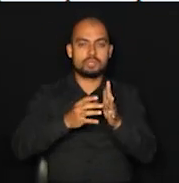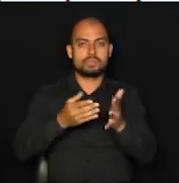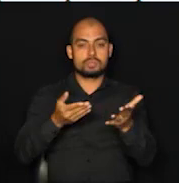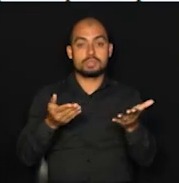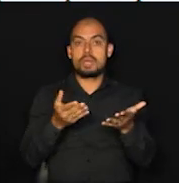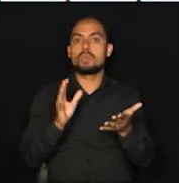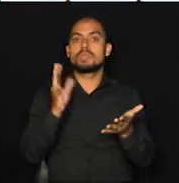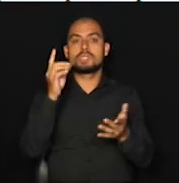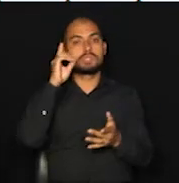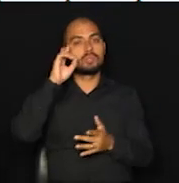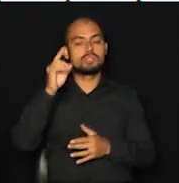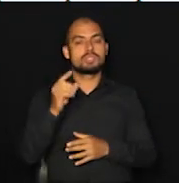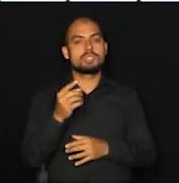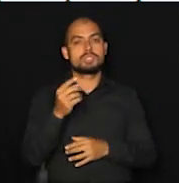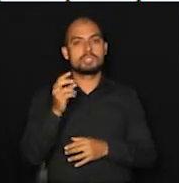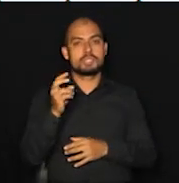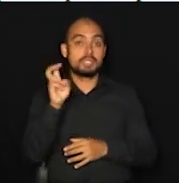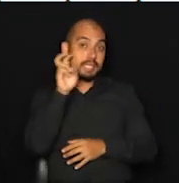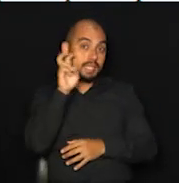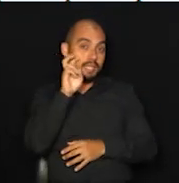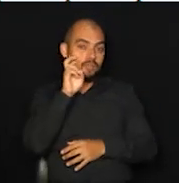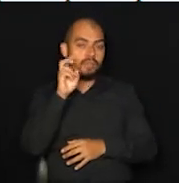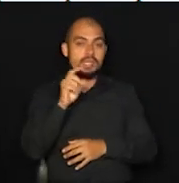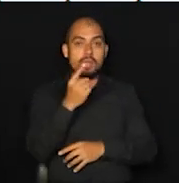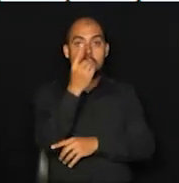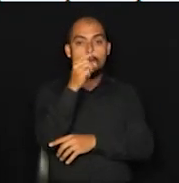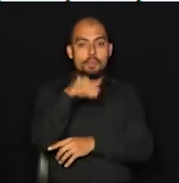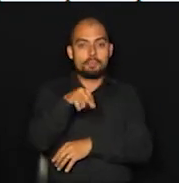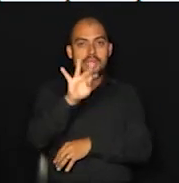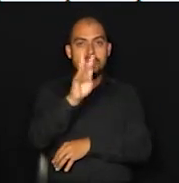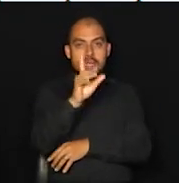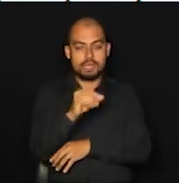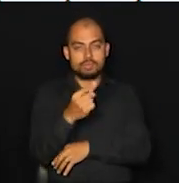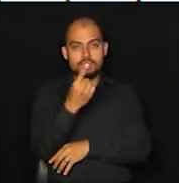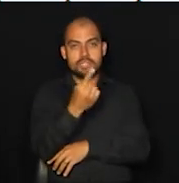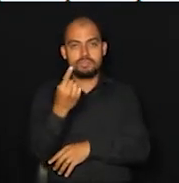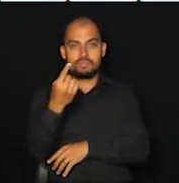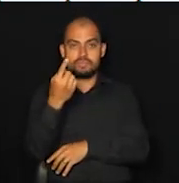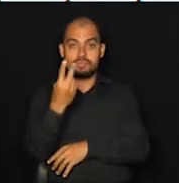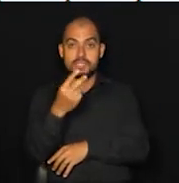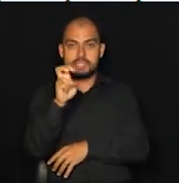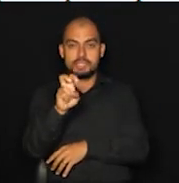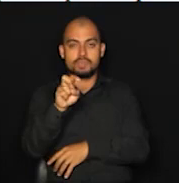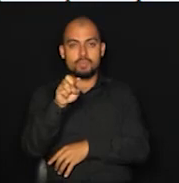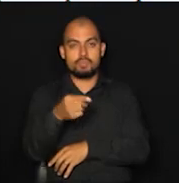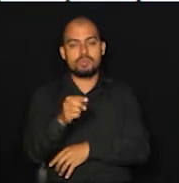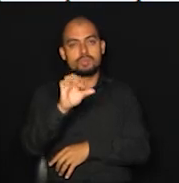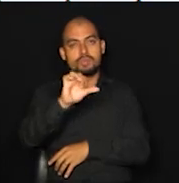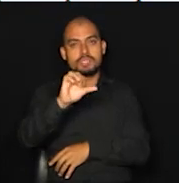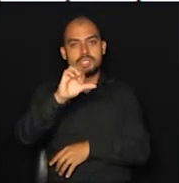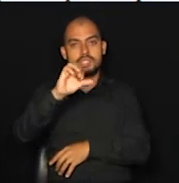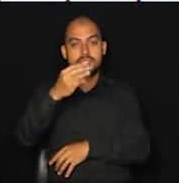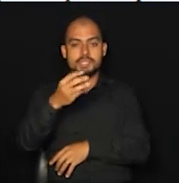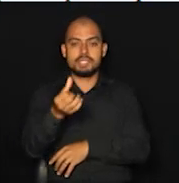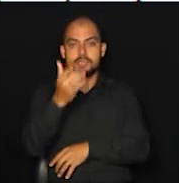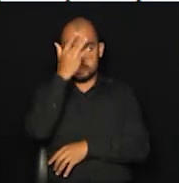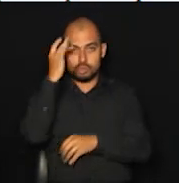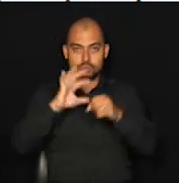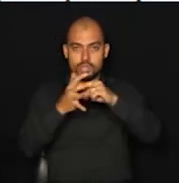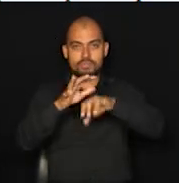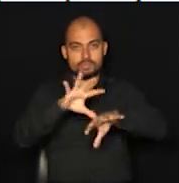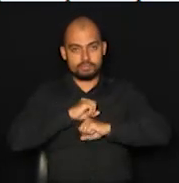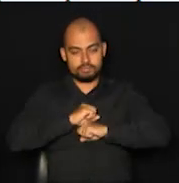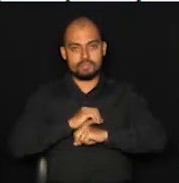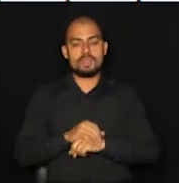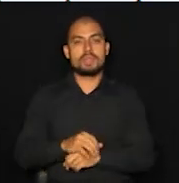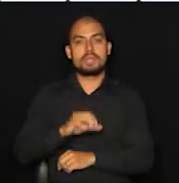última quinta-feira, 1.125.936 pessoas com a Covid-19, sendo 39